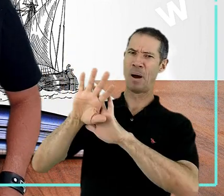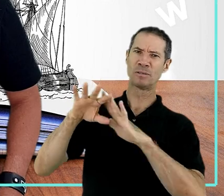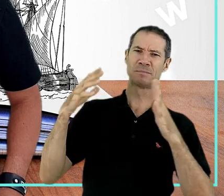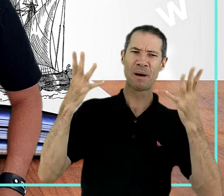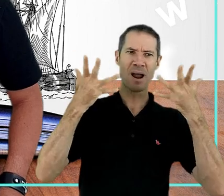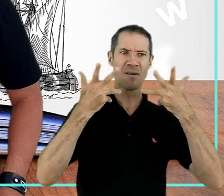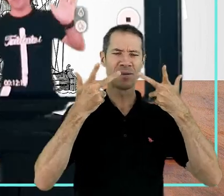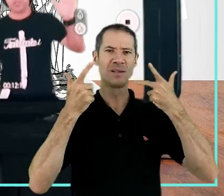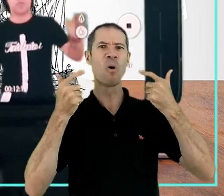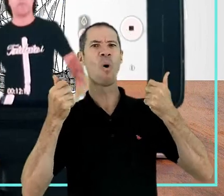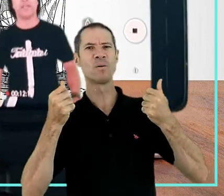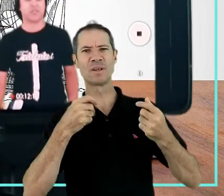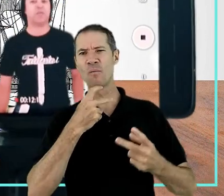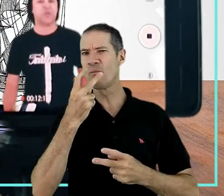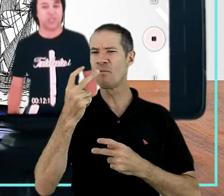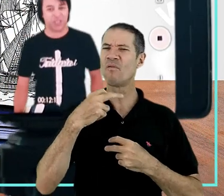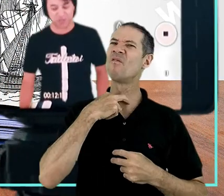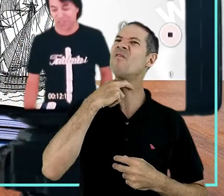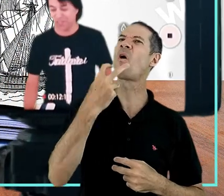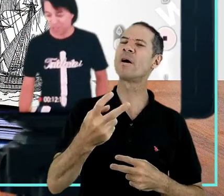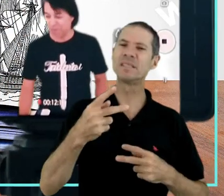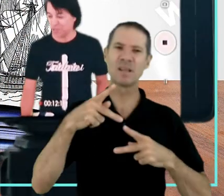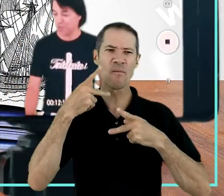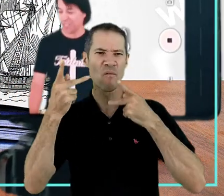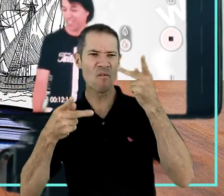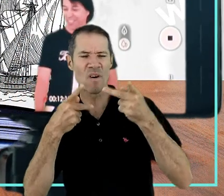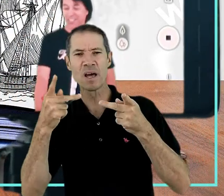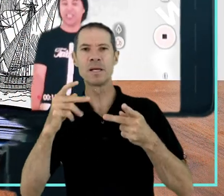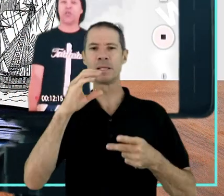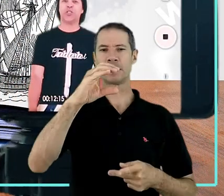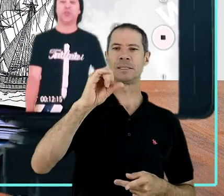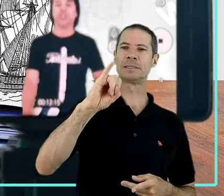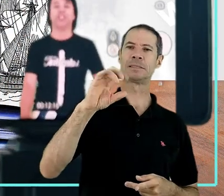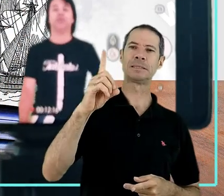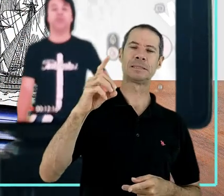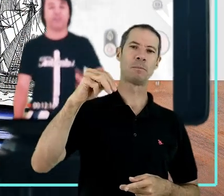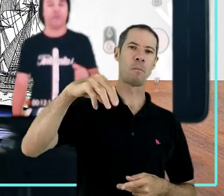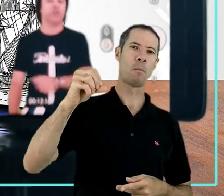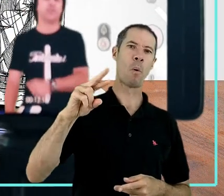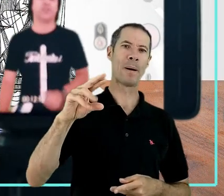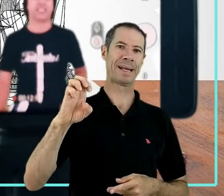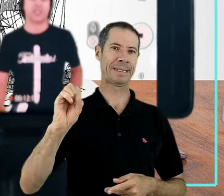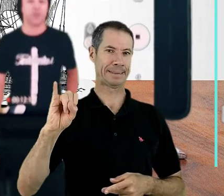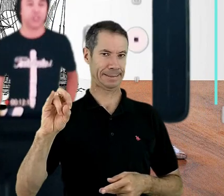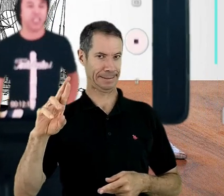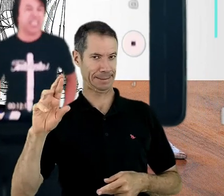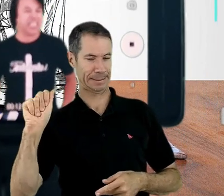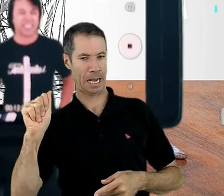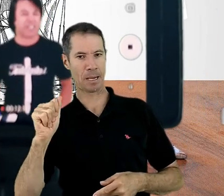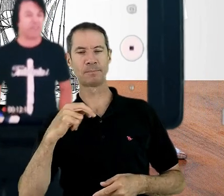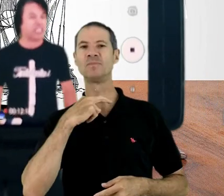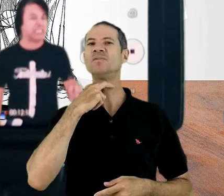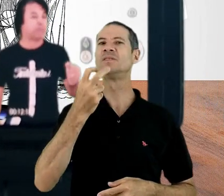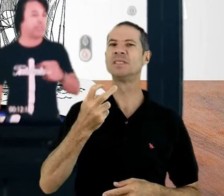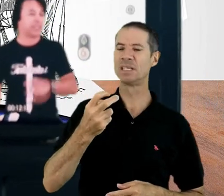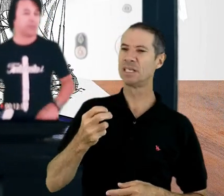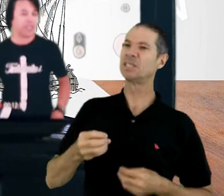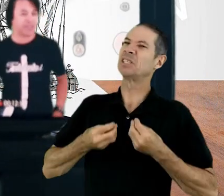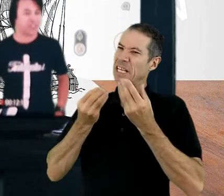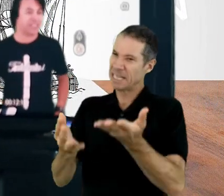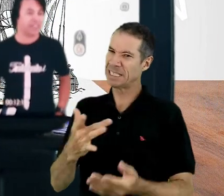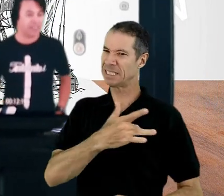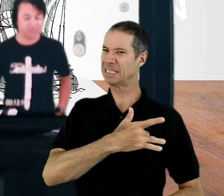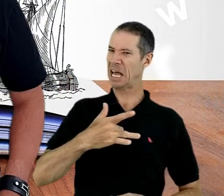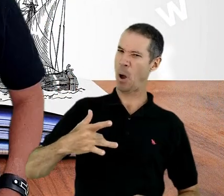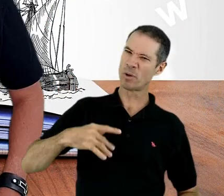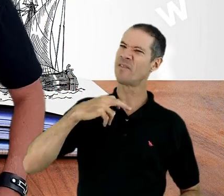Cid Moreira. Você é uma bênção na mão de Deus. Deus te abençoe. E continue dando muita força, muita saúde em esta voz espetacular